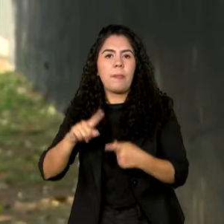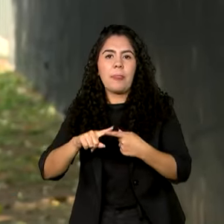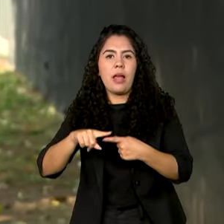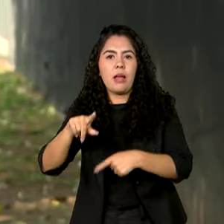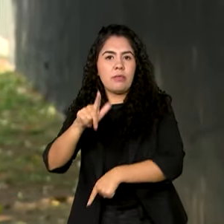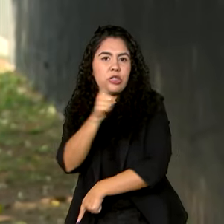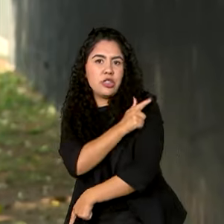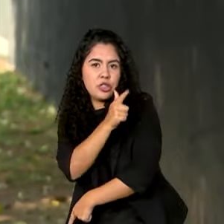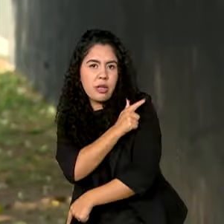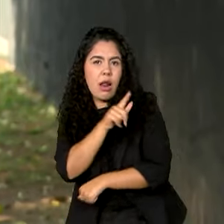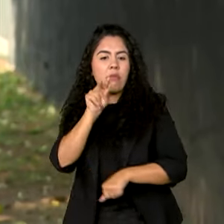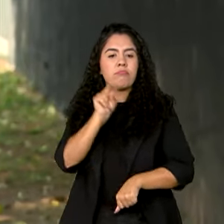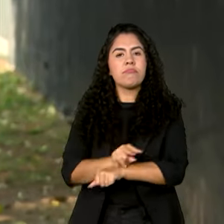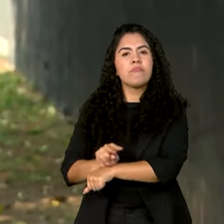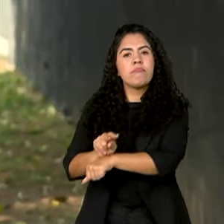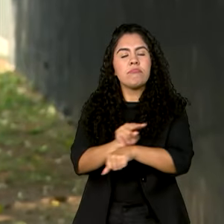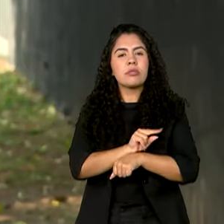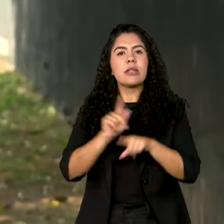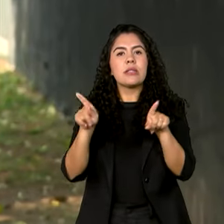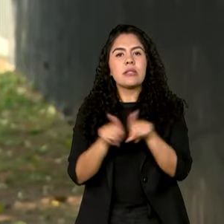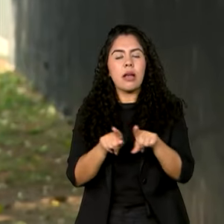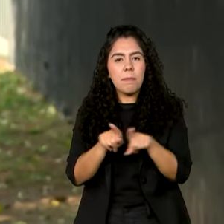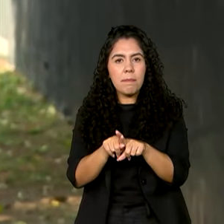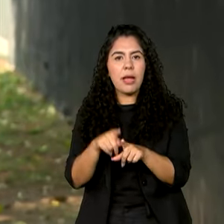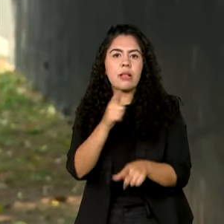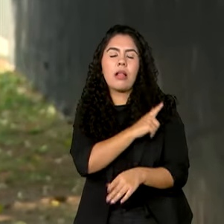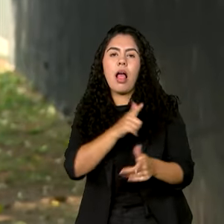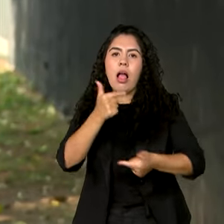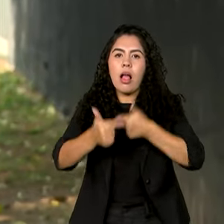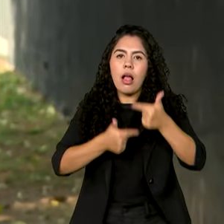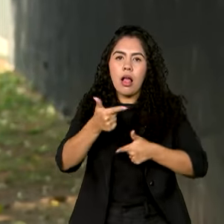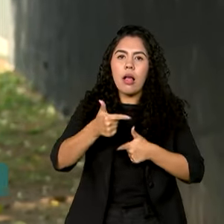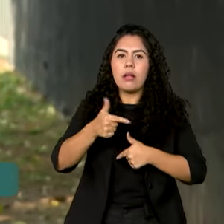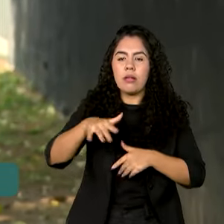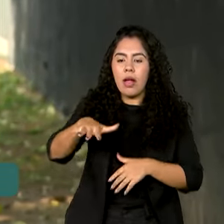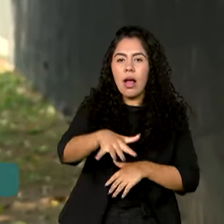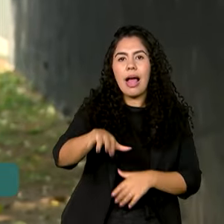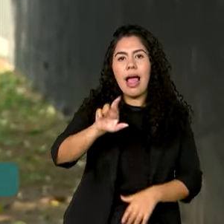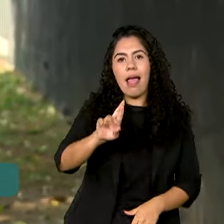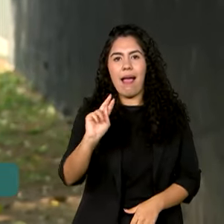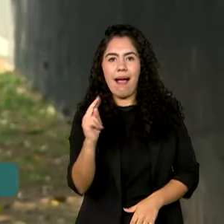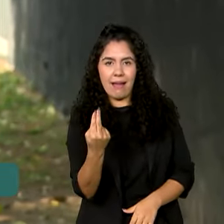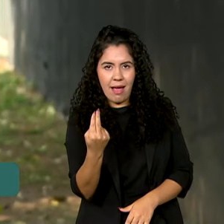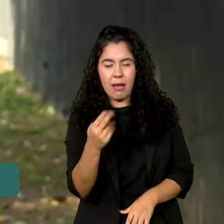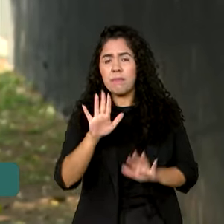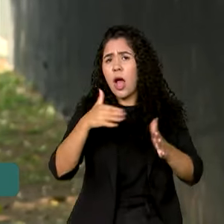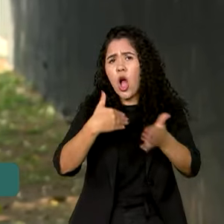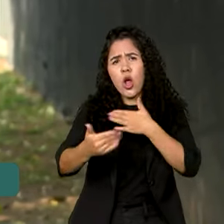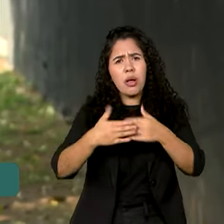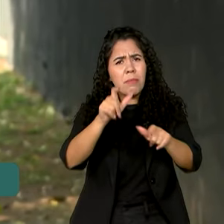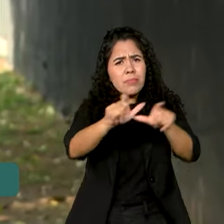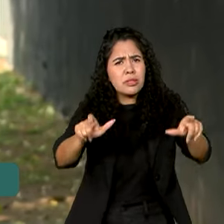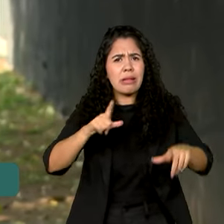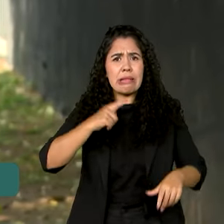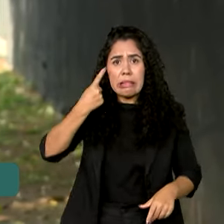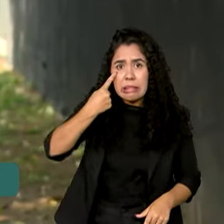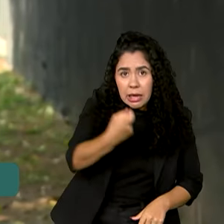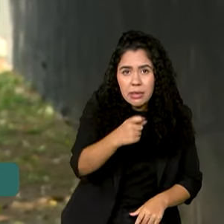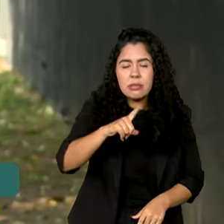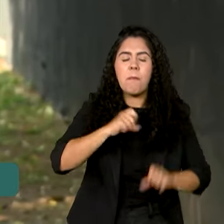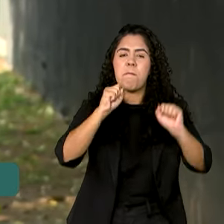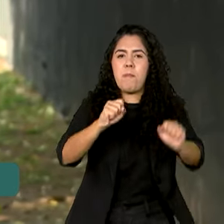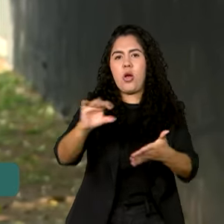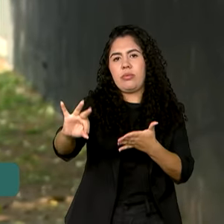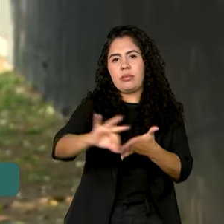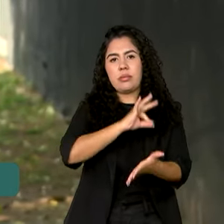supervisores e gestores que atuam em departamentos de recursos humanos. Mas qualquer pessoa interessada pode fazer. O